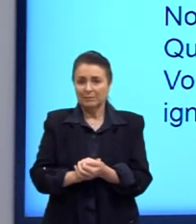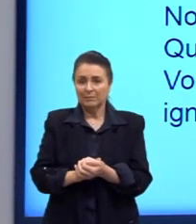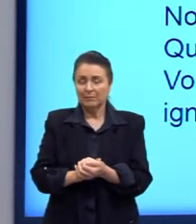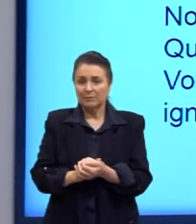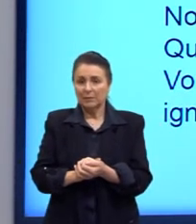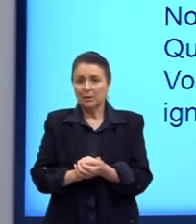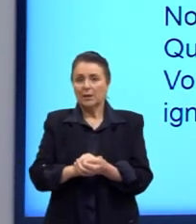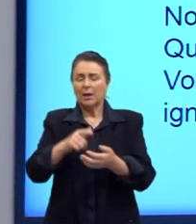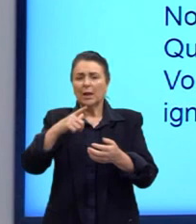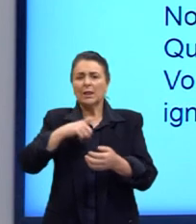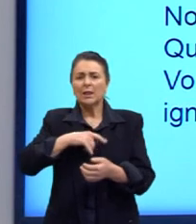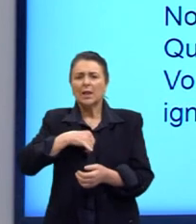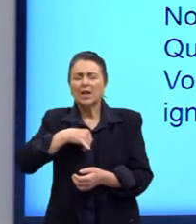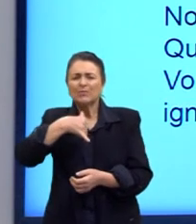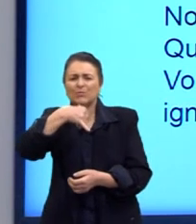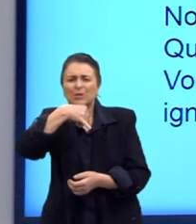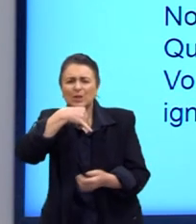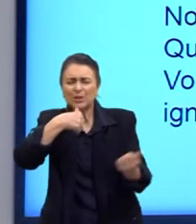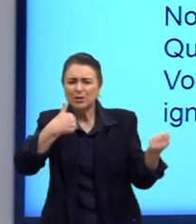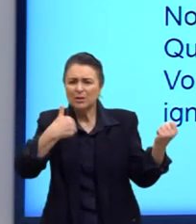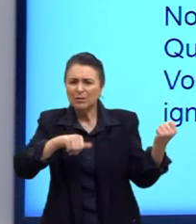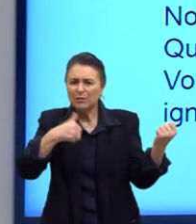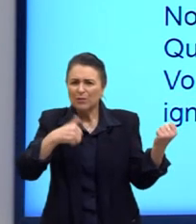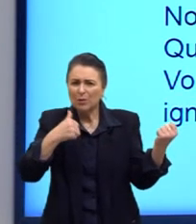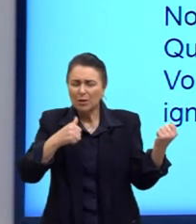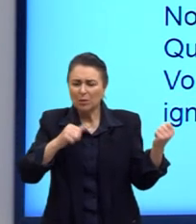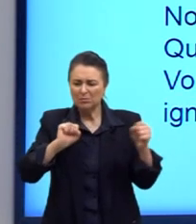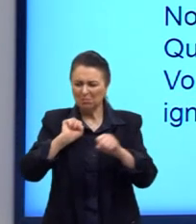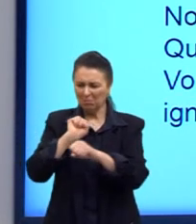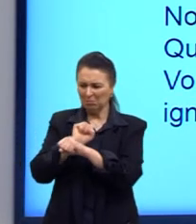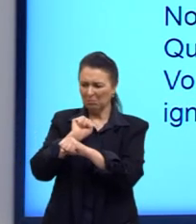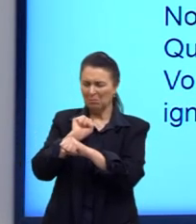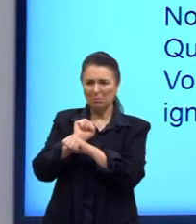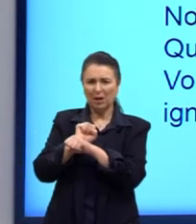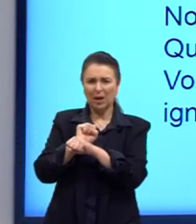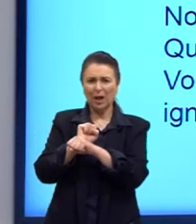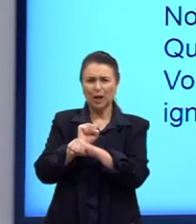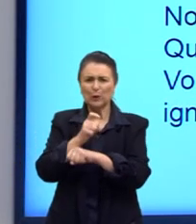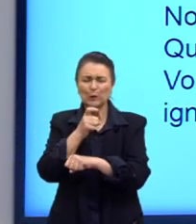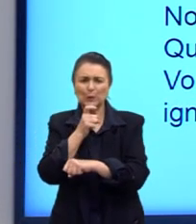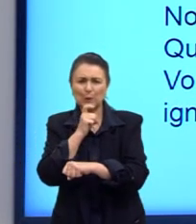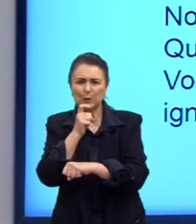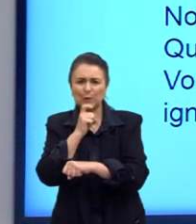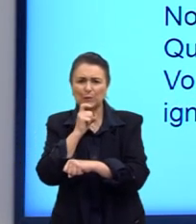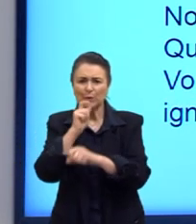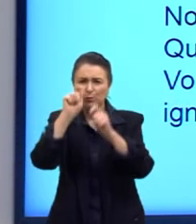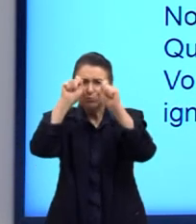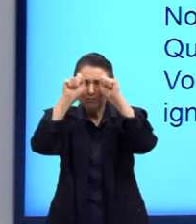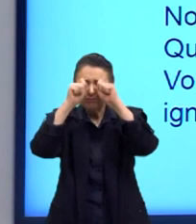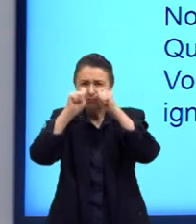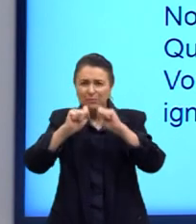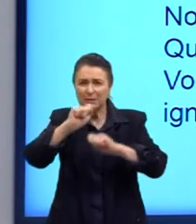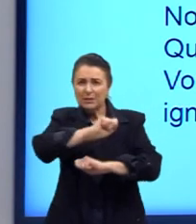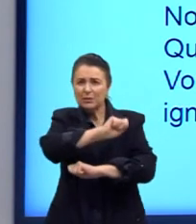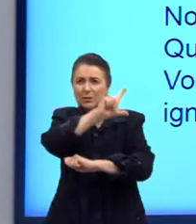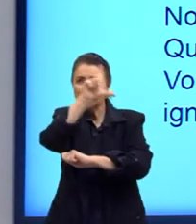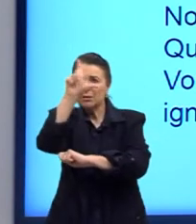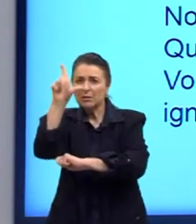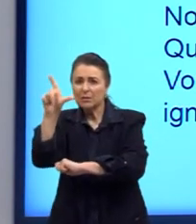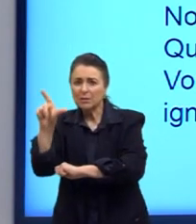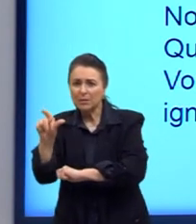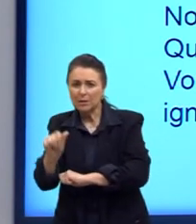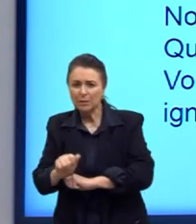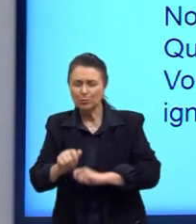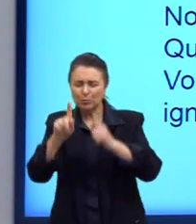Há plangentes violões dormentes, mornos, soluços ao luar, choros ao